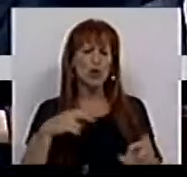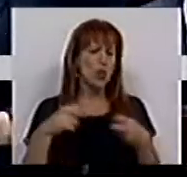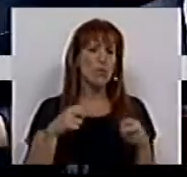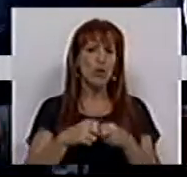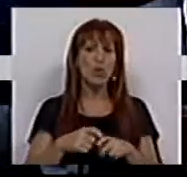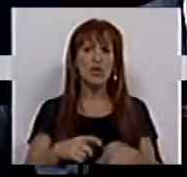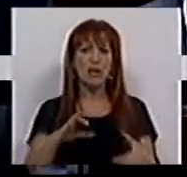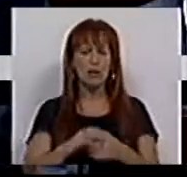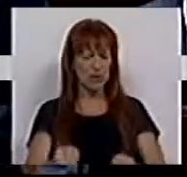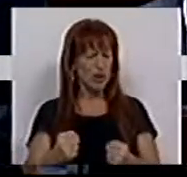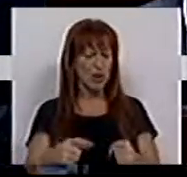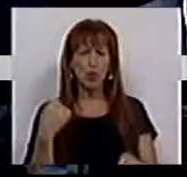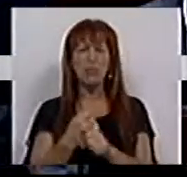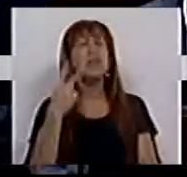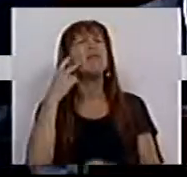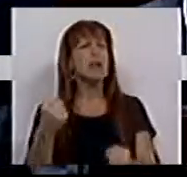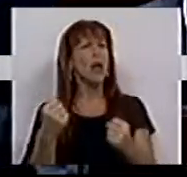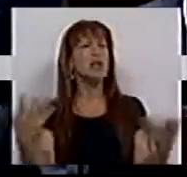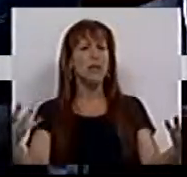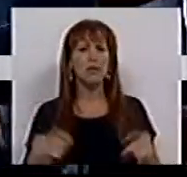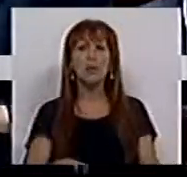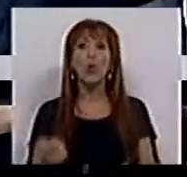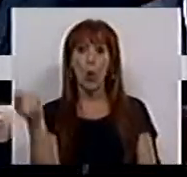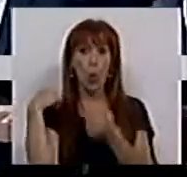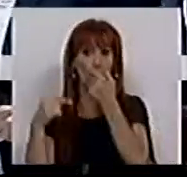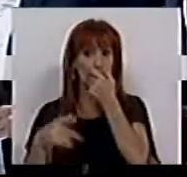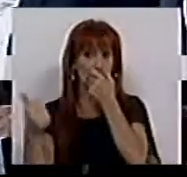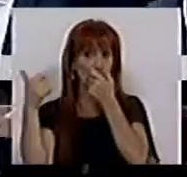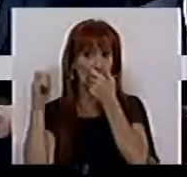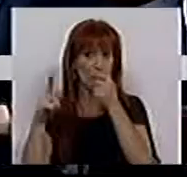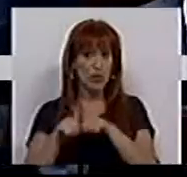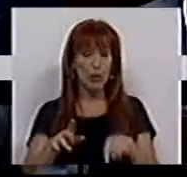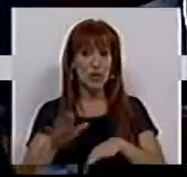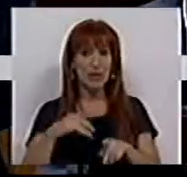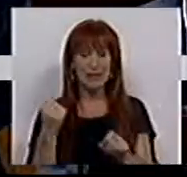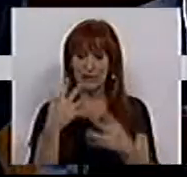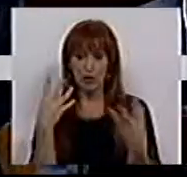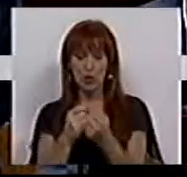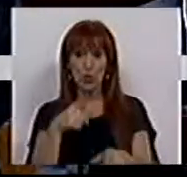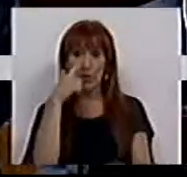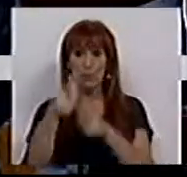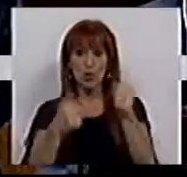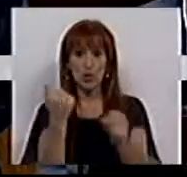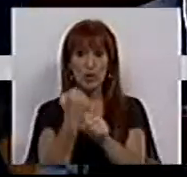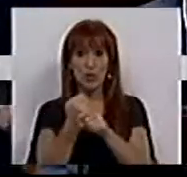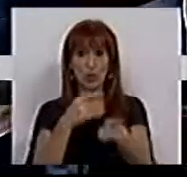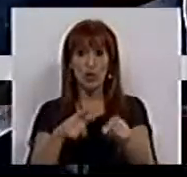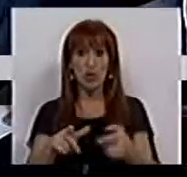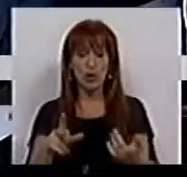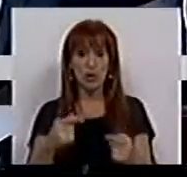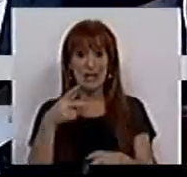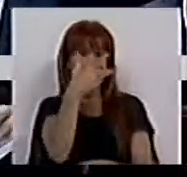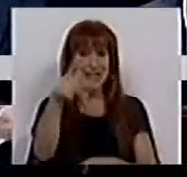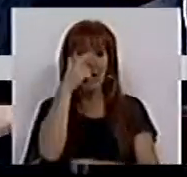a rigidez no trabalho. E veja bem a rigidez. Ontem mesmo o Bloco de Esquerda esteve junto dos trabalhadores de Lunique, 100